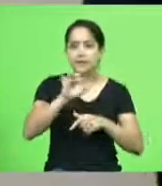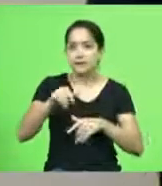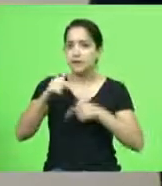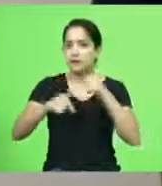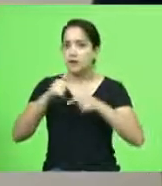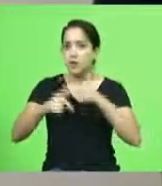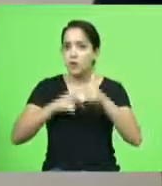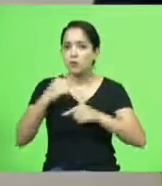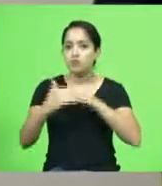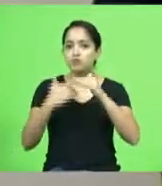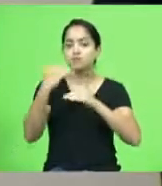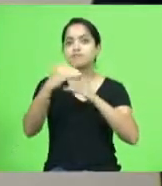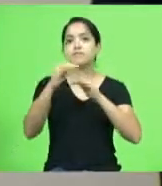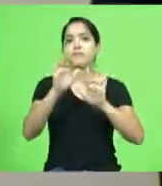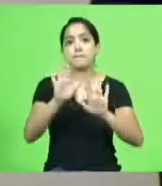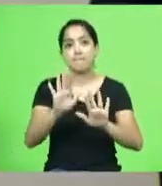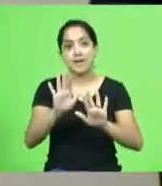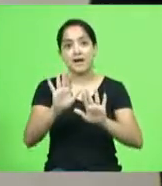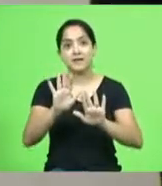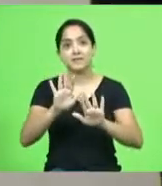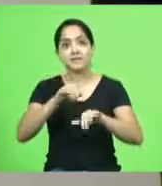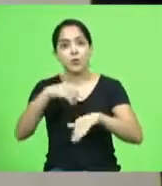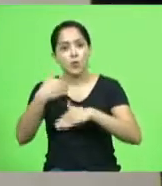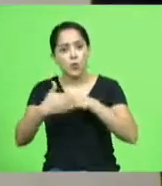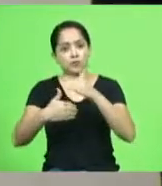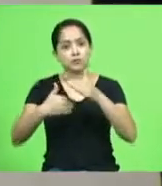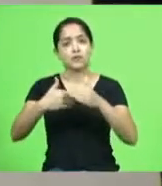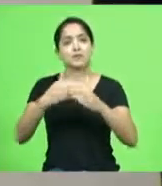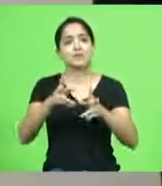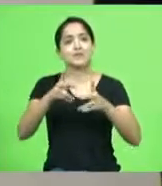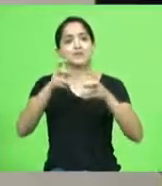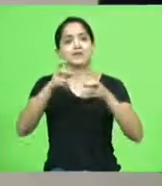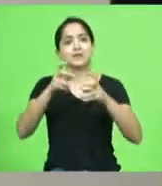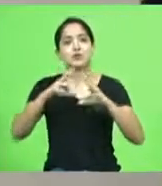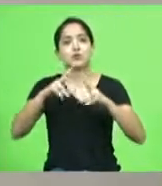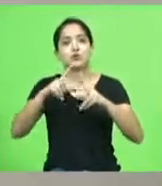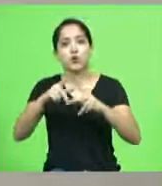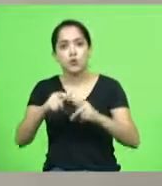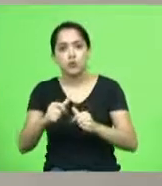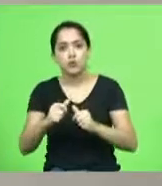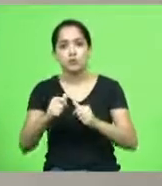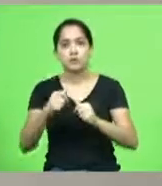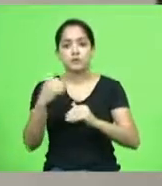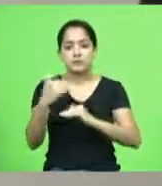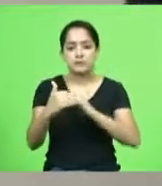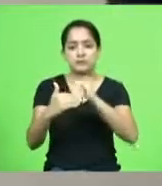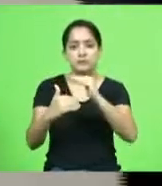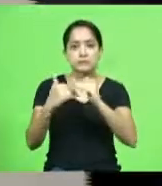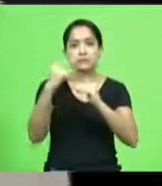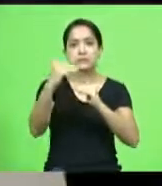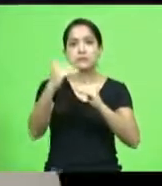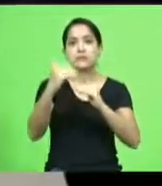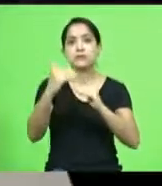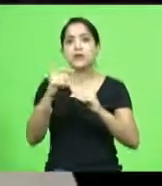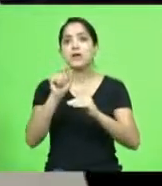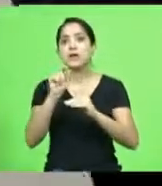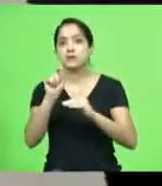mas com o tempo a gente percebe de que todos esses degraus teve principalmente